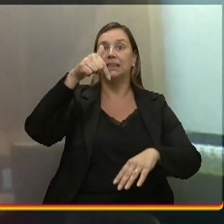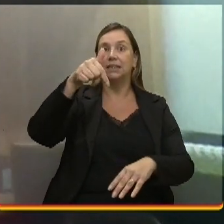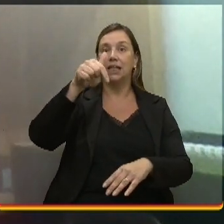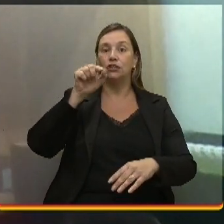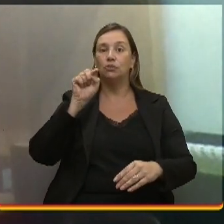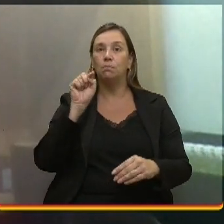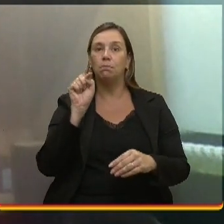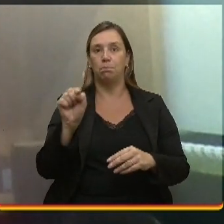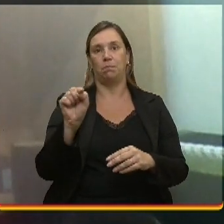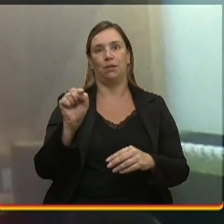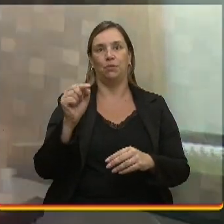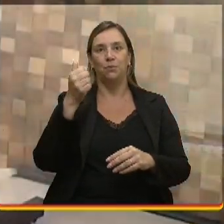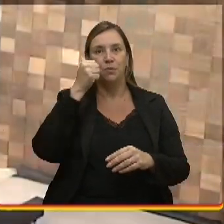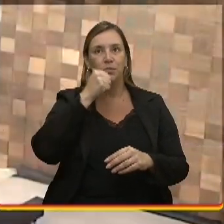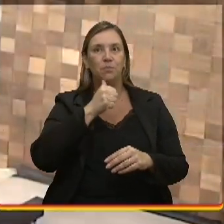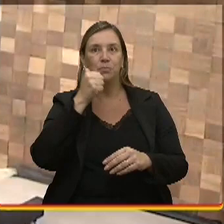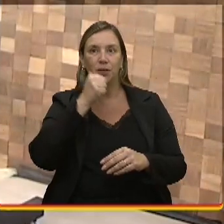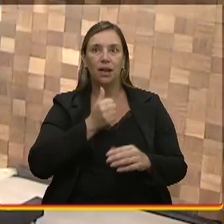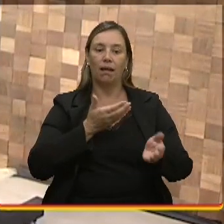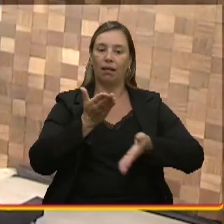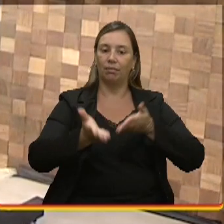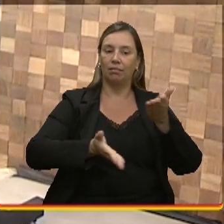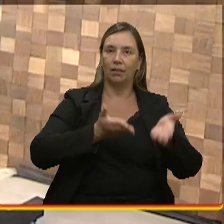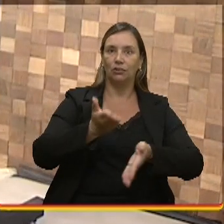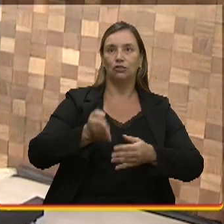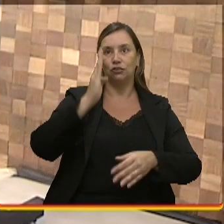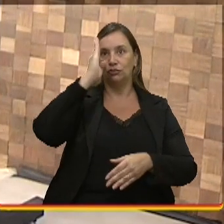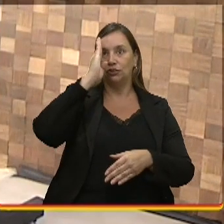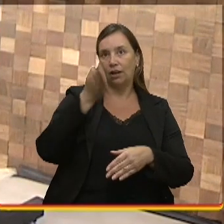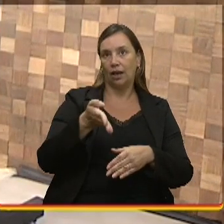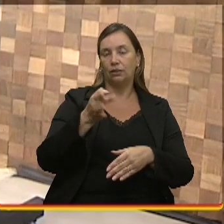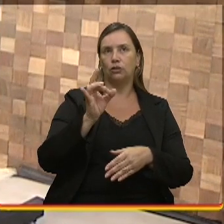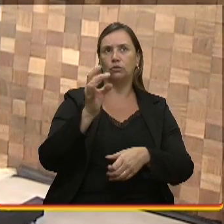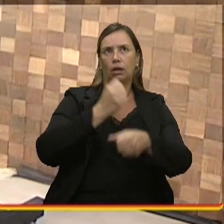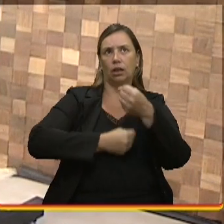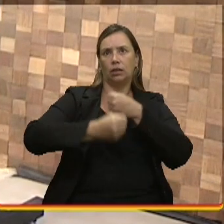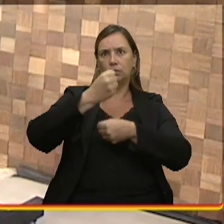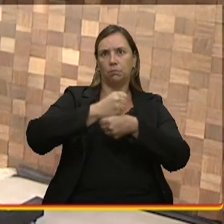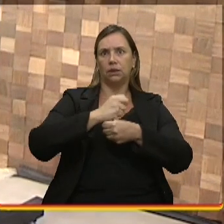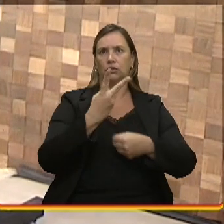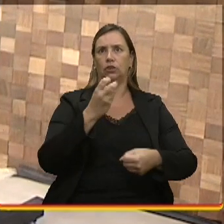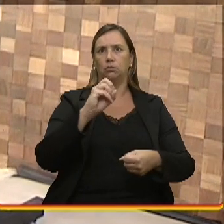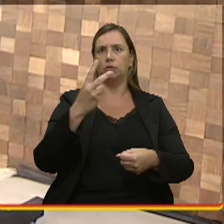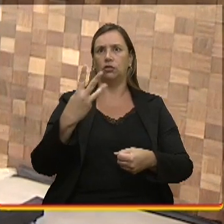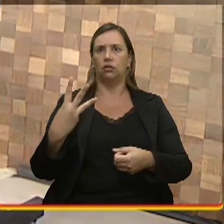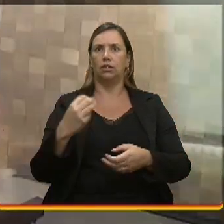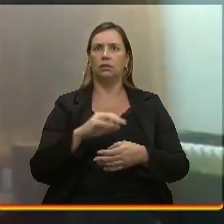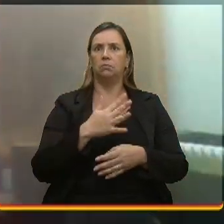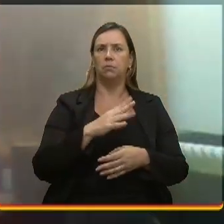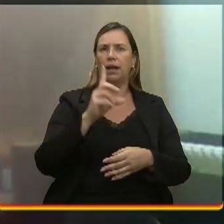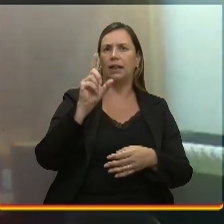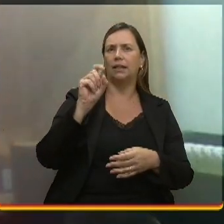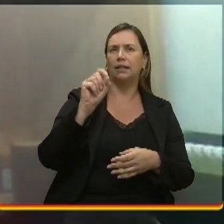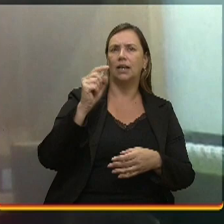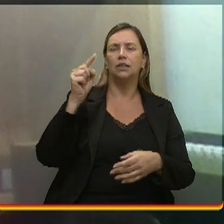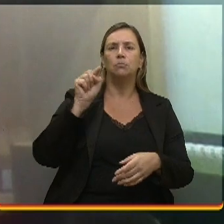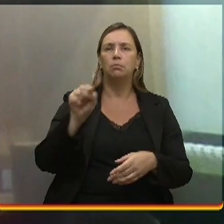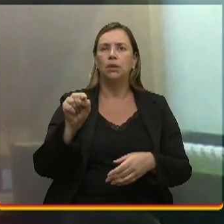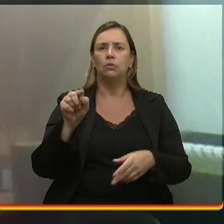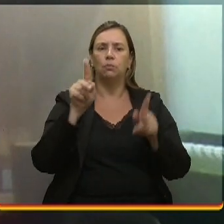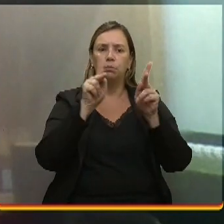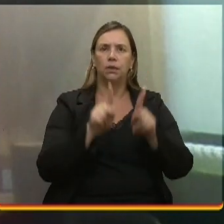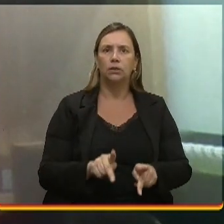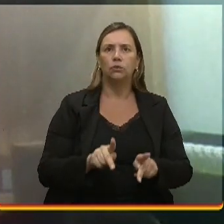Bárbara? De mulheres atendidas diretamente e, somente no ano passado, a gente teve 10 mil pessoas que participaram das nossas